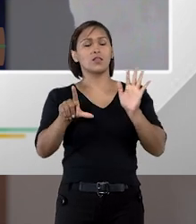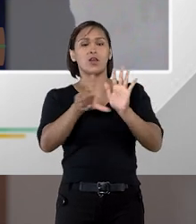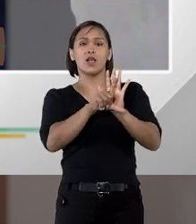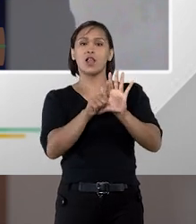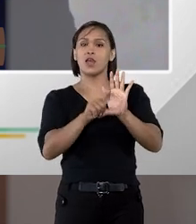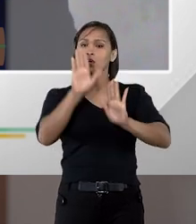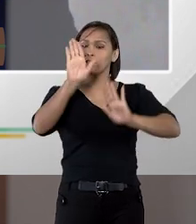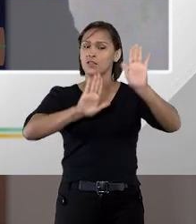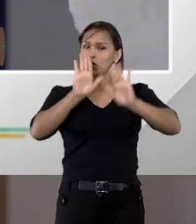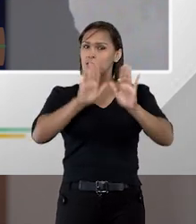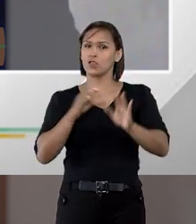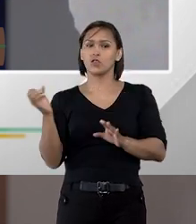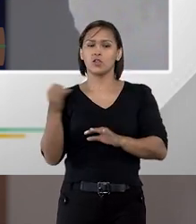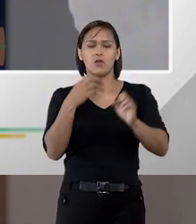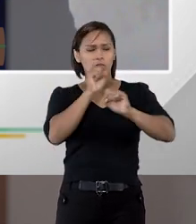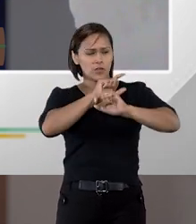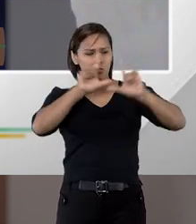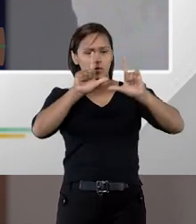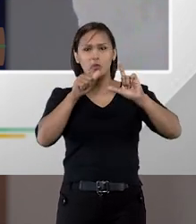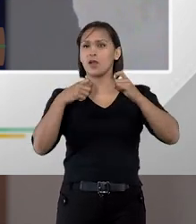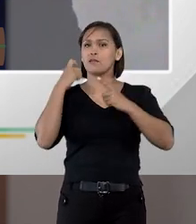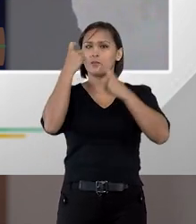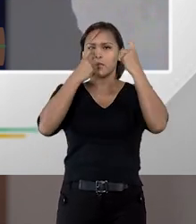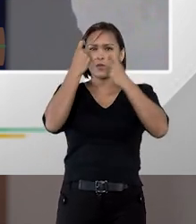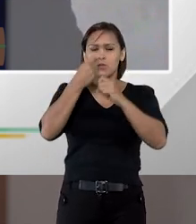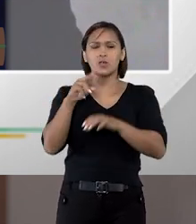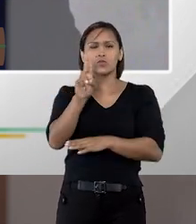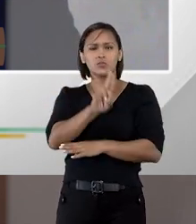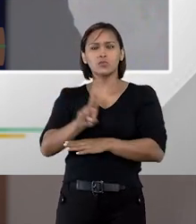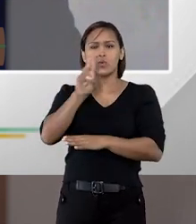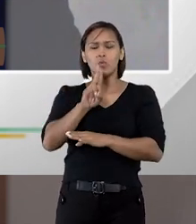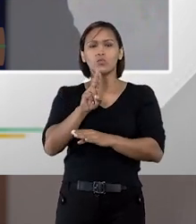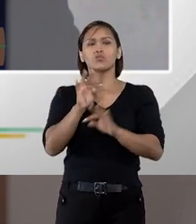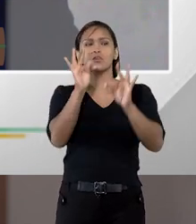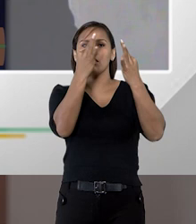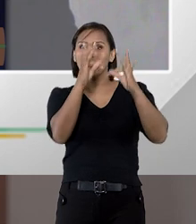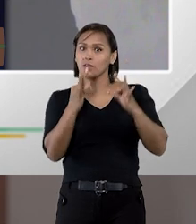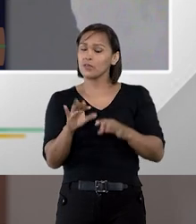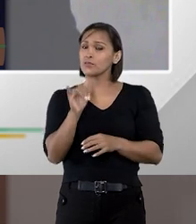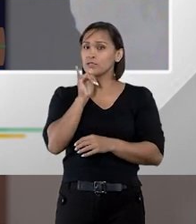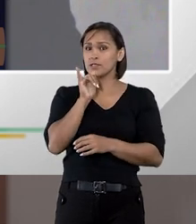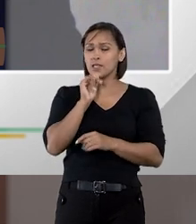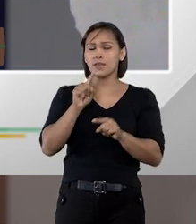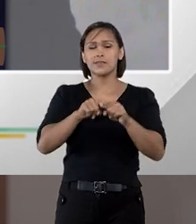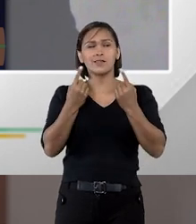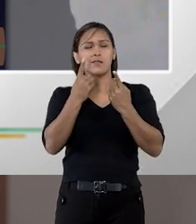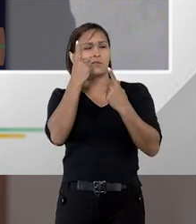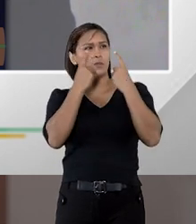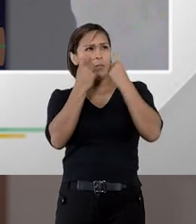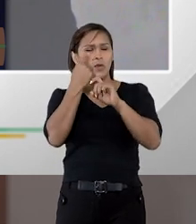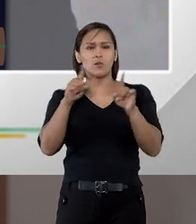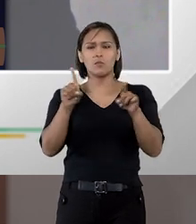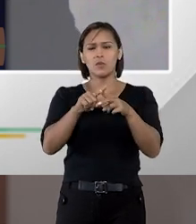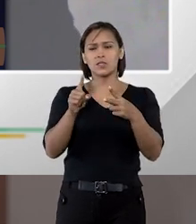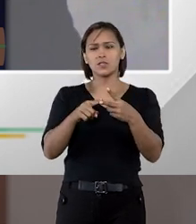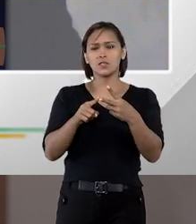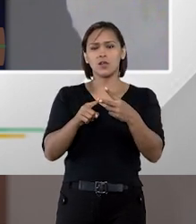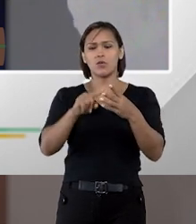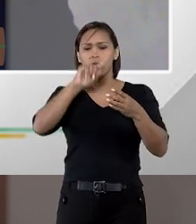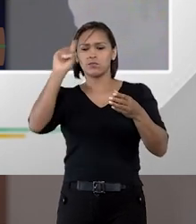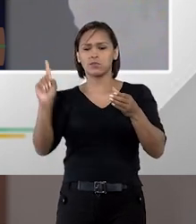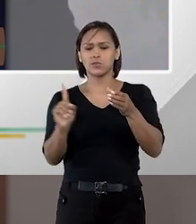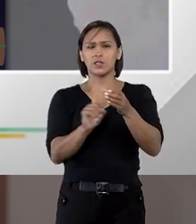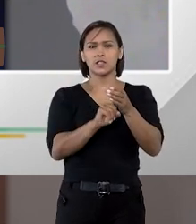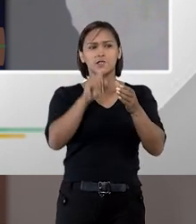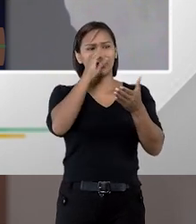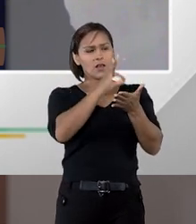Então, a nova lei de licitação, ela demonstra uma clara preocupação com o uso de tecnologias, ela traz uma preocupação com a